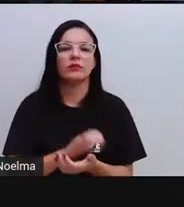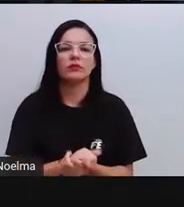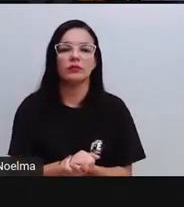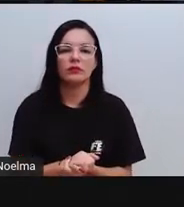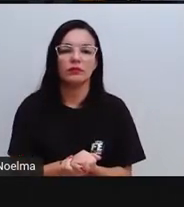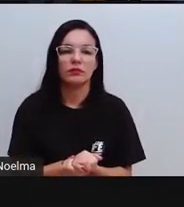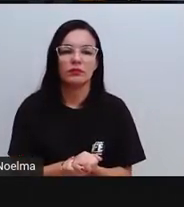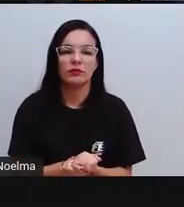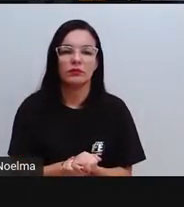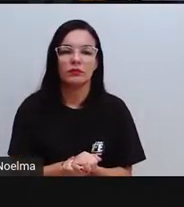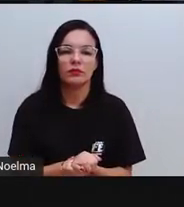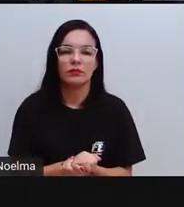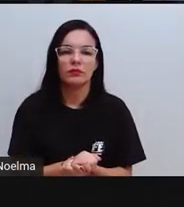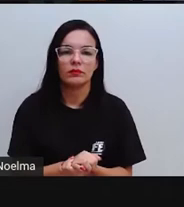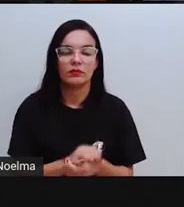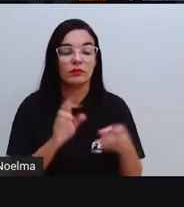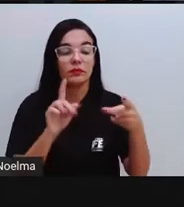data.